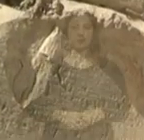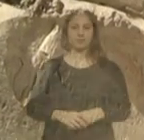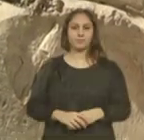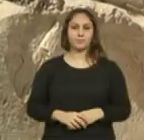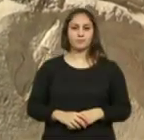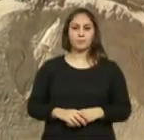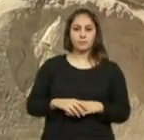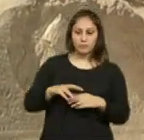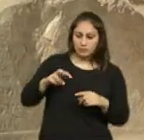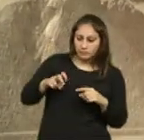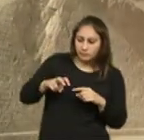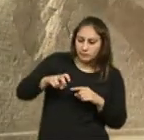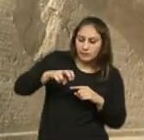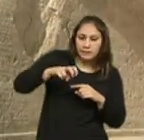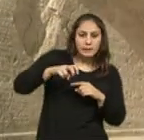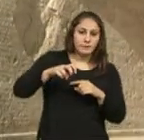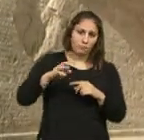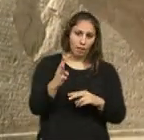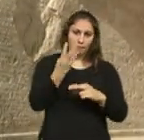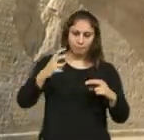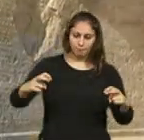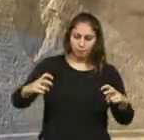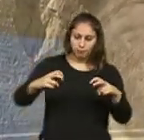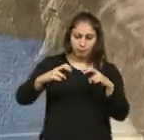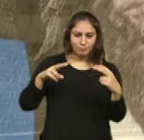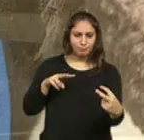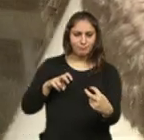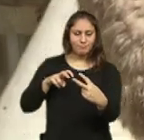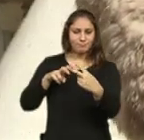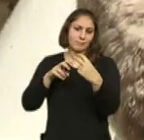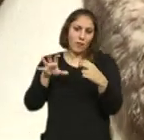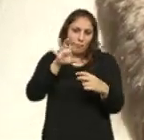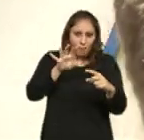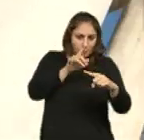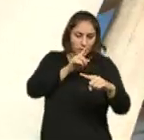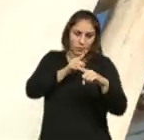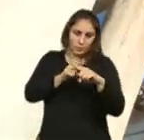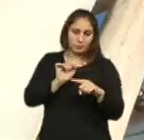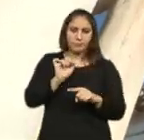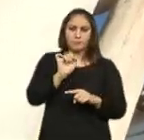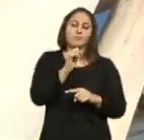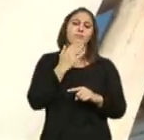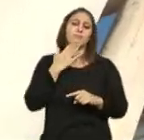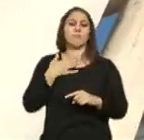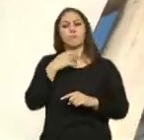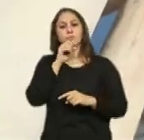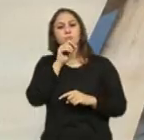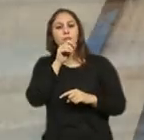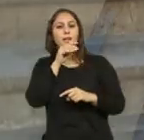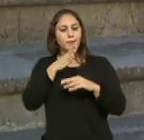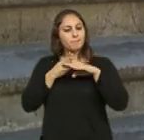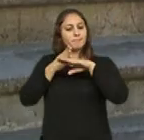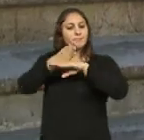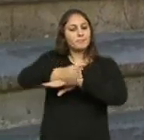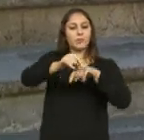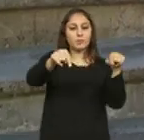Esta escadaria, estas quatro escadarias em forma de cruz que nos permitem aceder ao